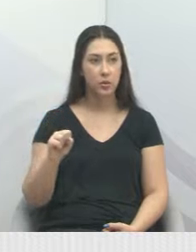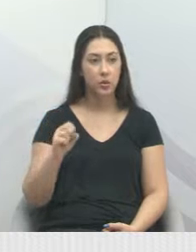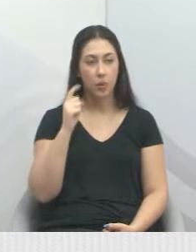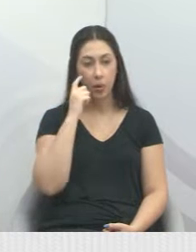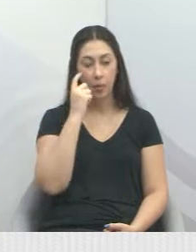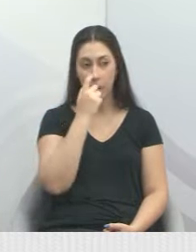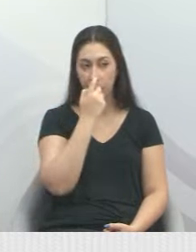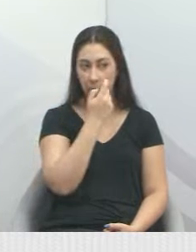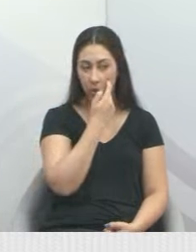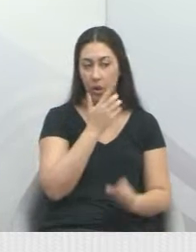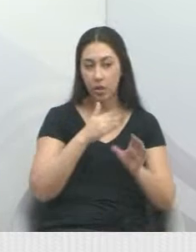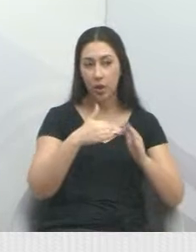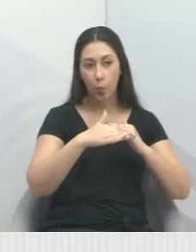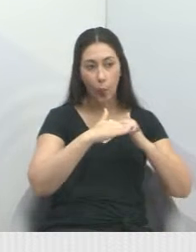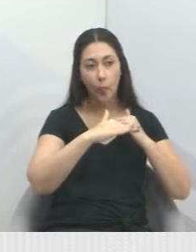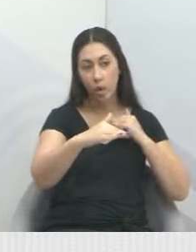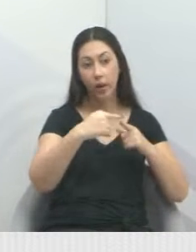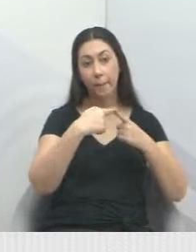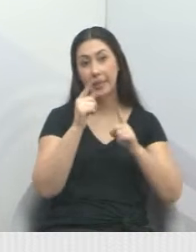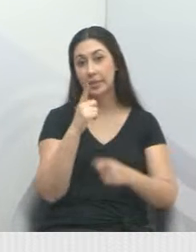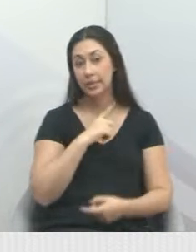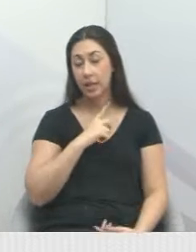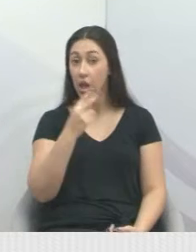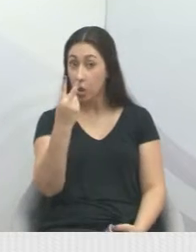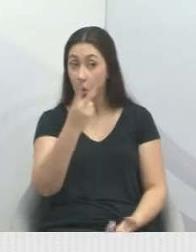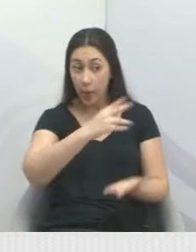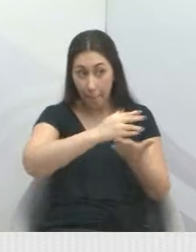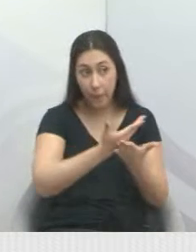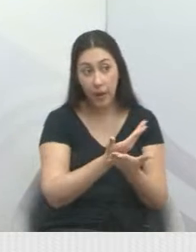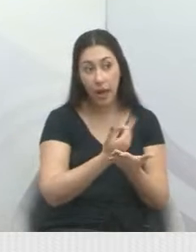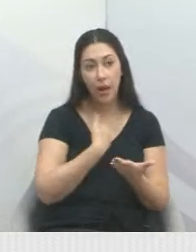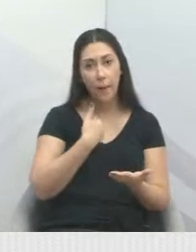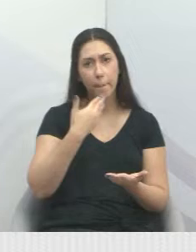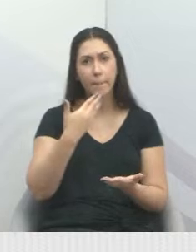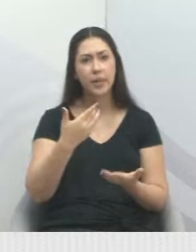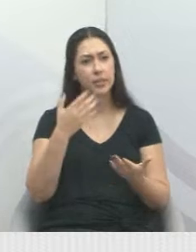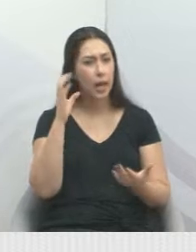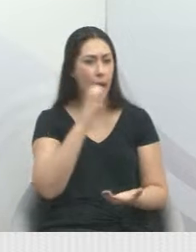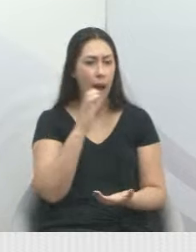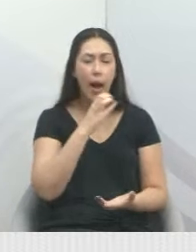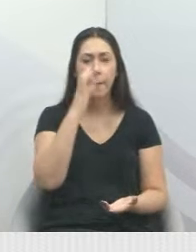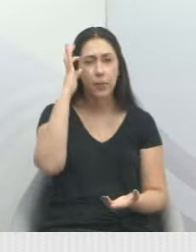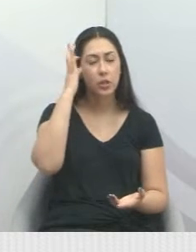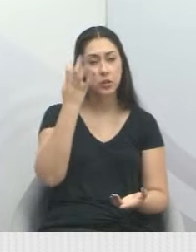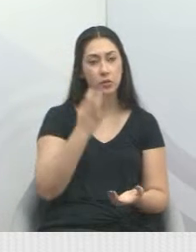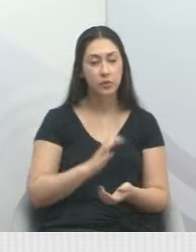dois buracos, já fiz um vídeo lá, peço para a empresa tomar a providência quanto mais rápido.